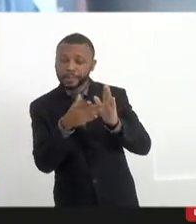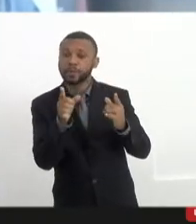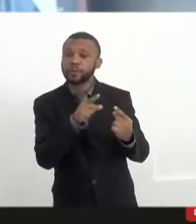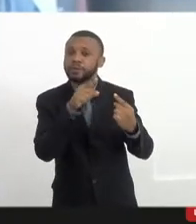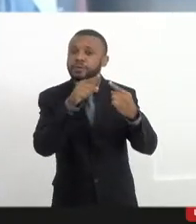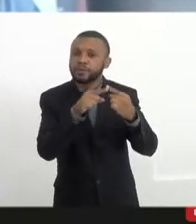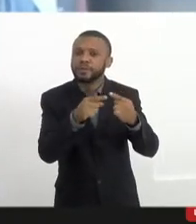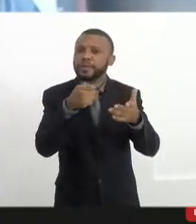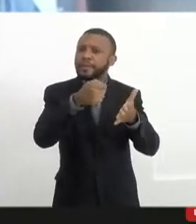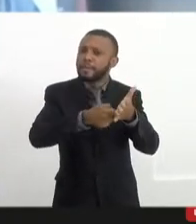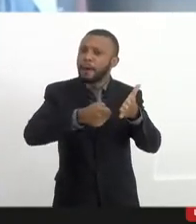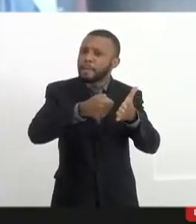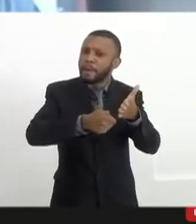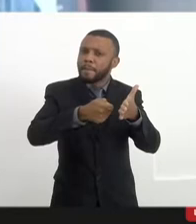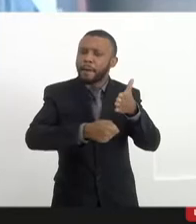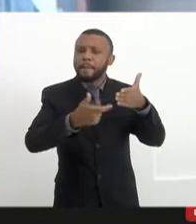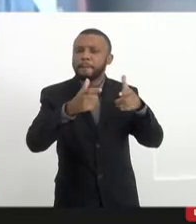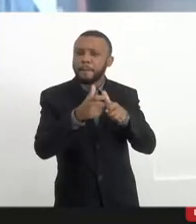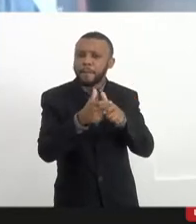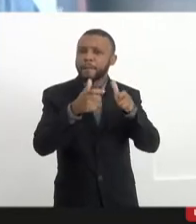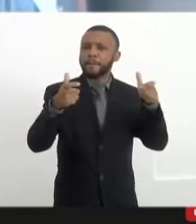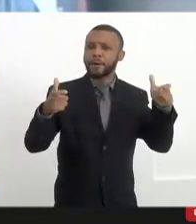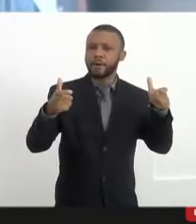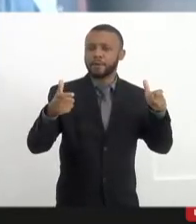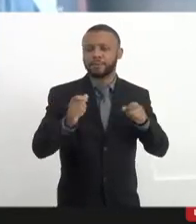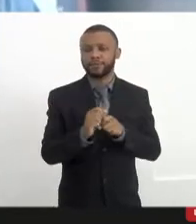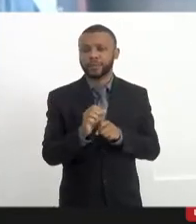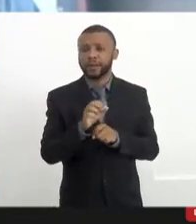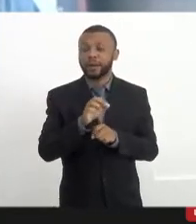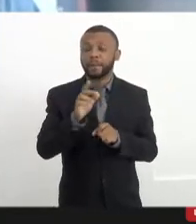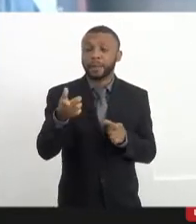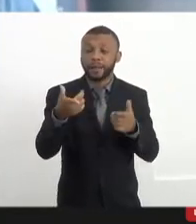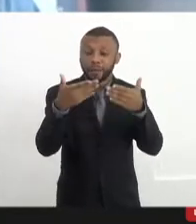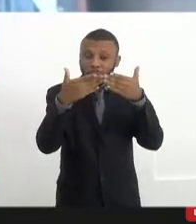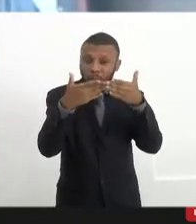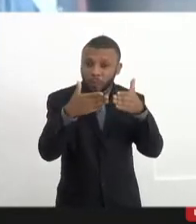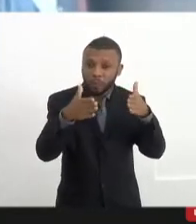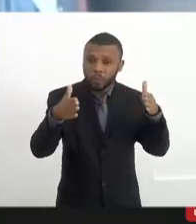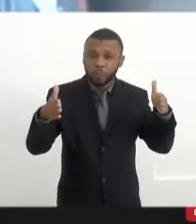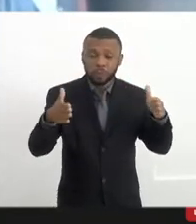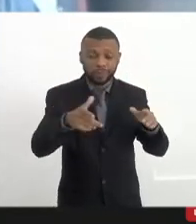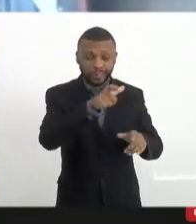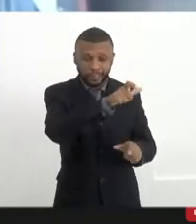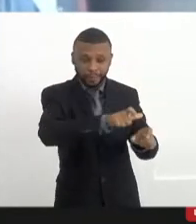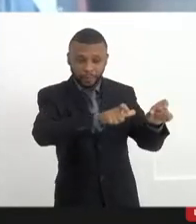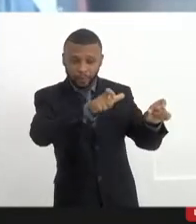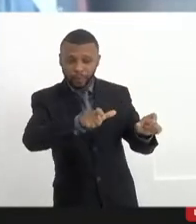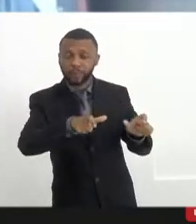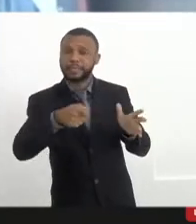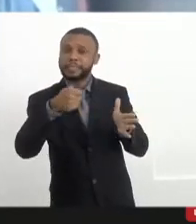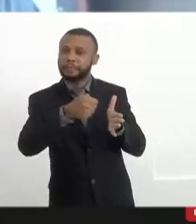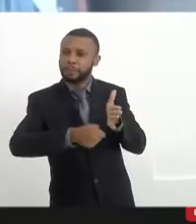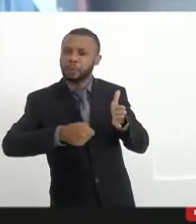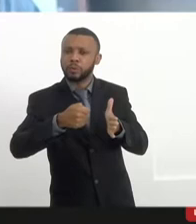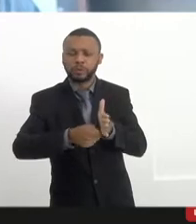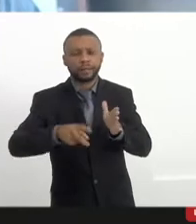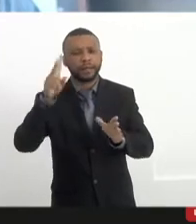para além dos nossos militantes históricos e combativos,